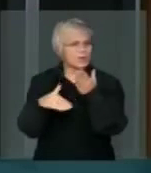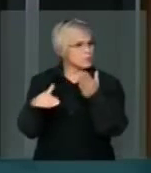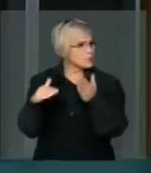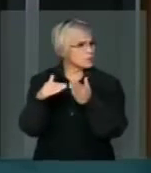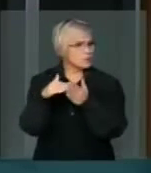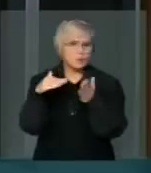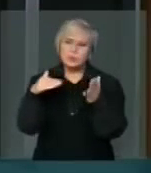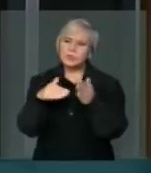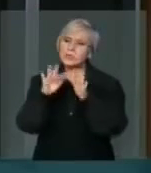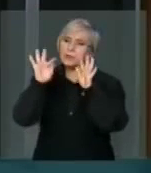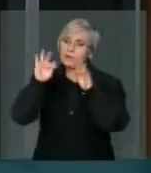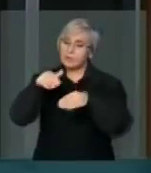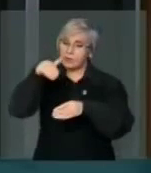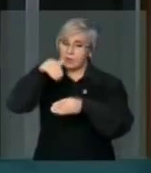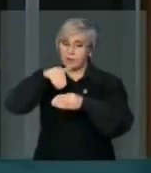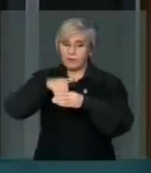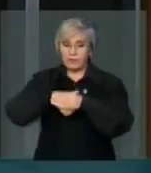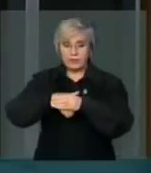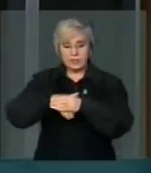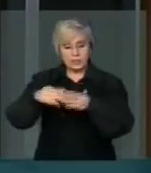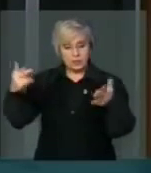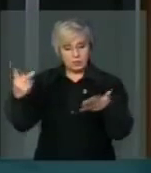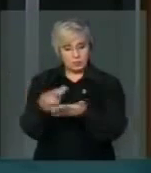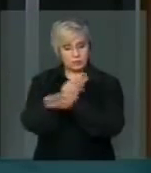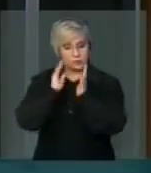votação democrática aconteceu.